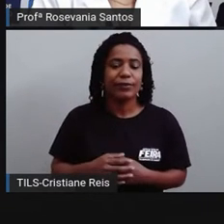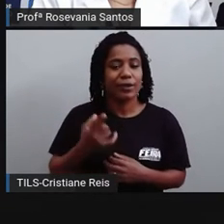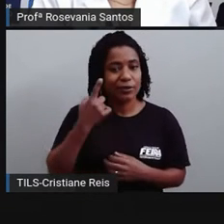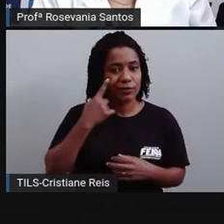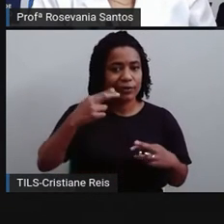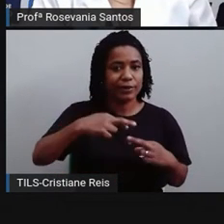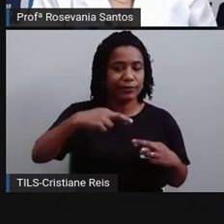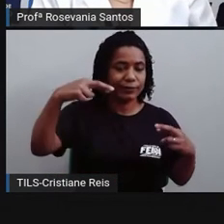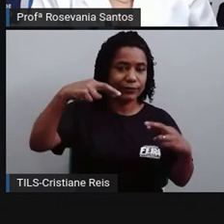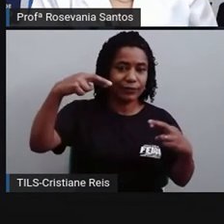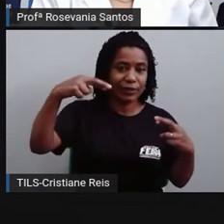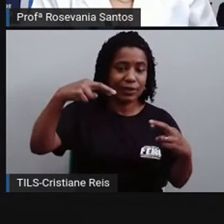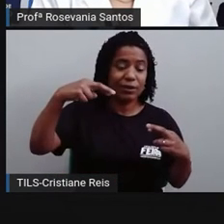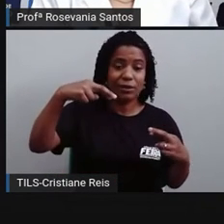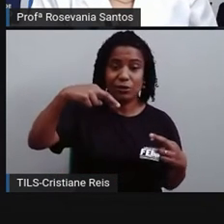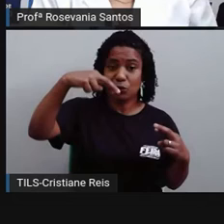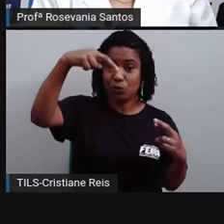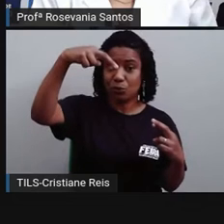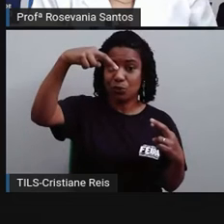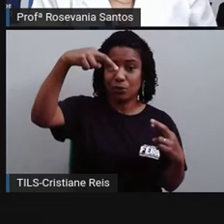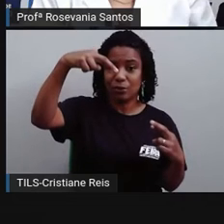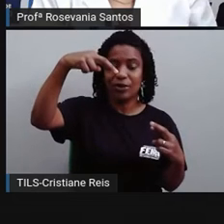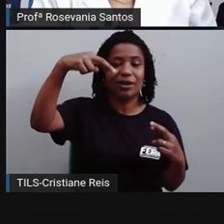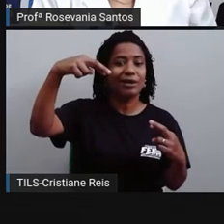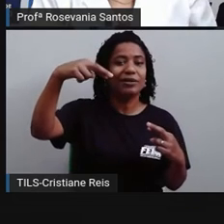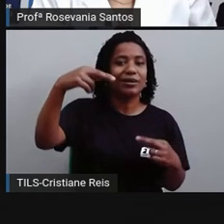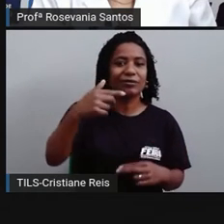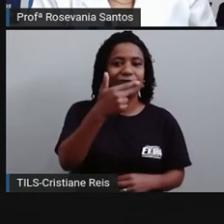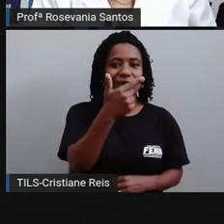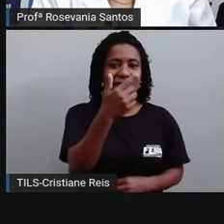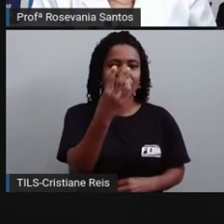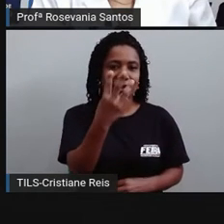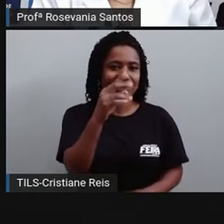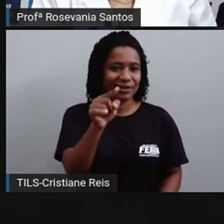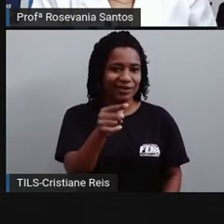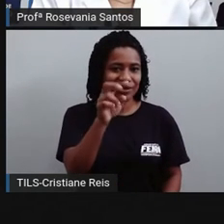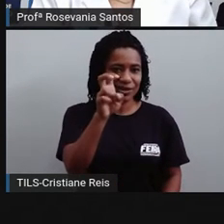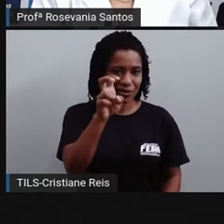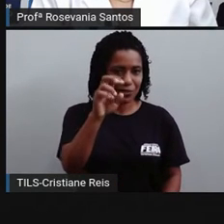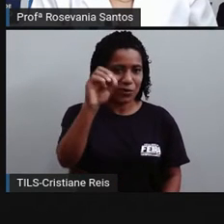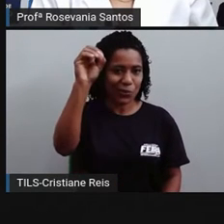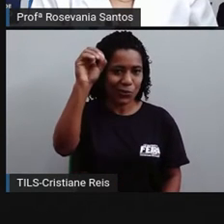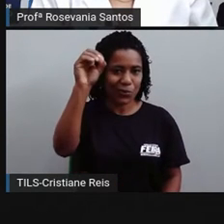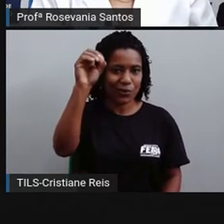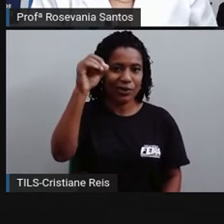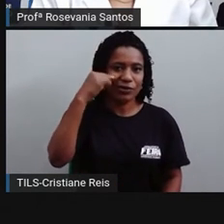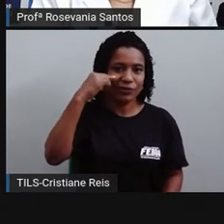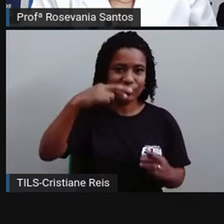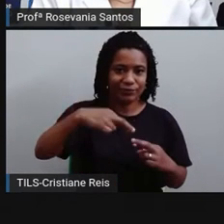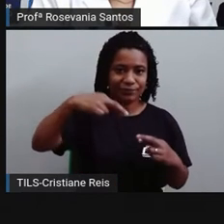graus e meio. Então, essa a inclinação aqui que nós temos. Essa seria no sentido